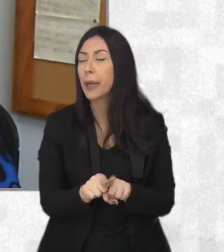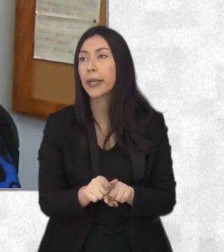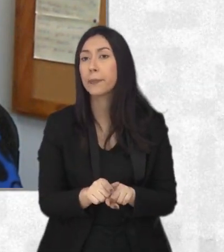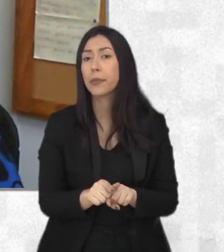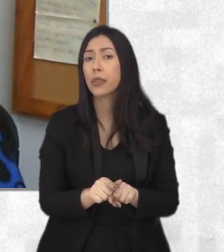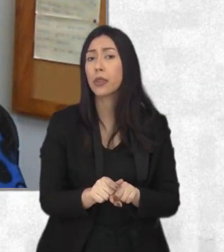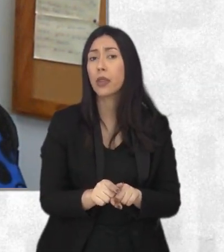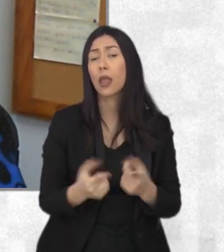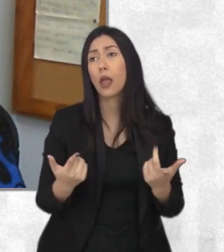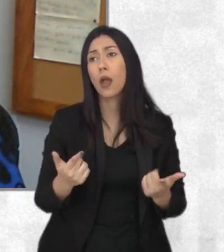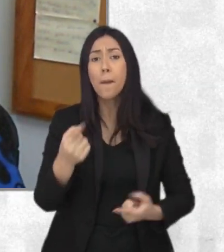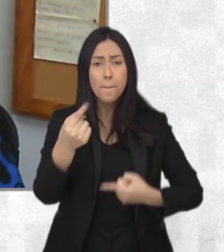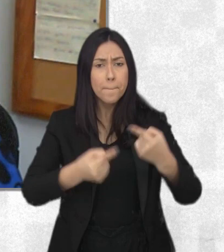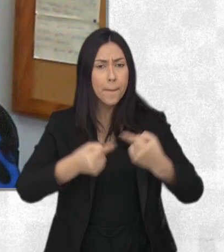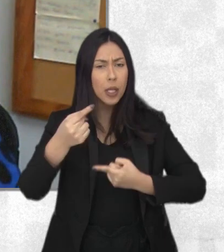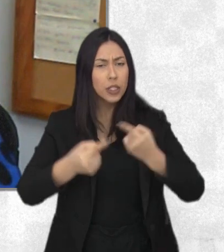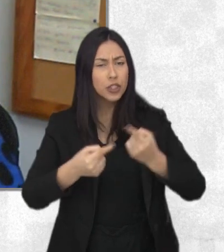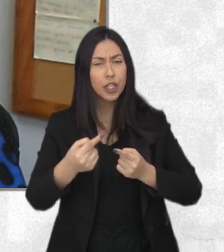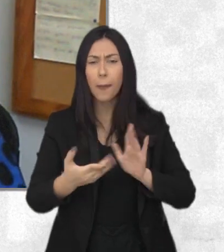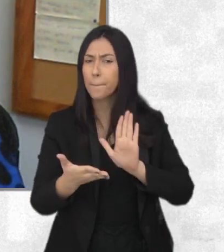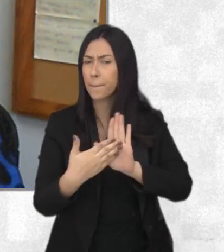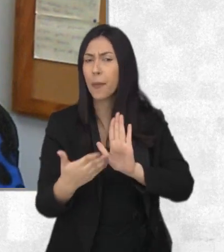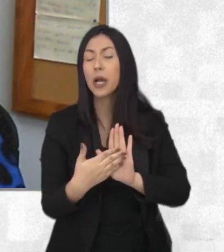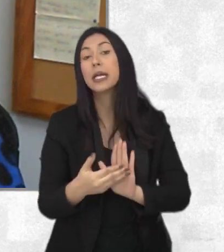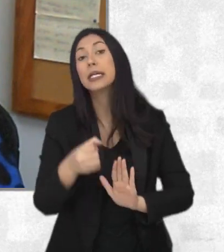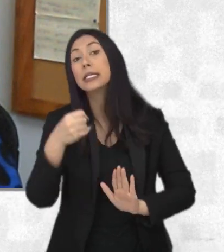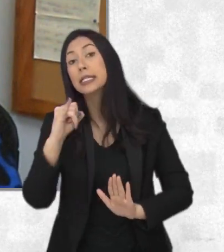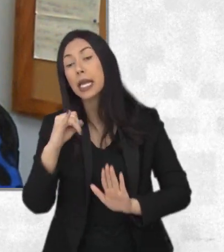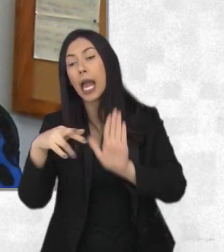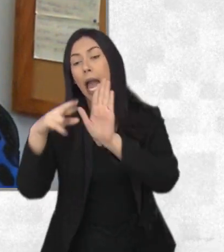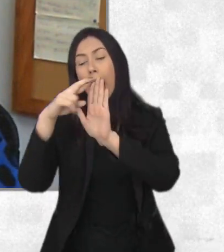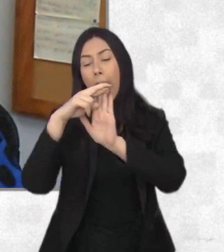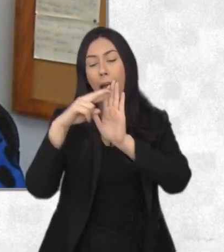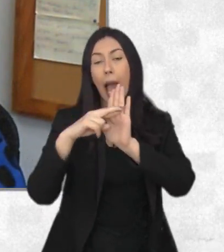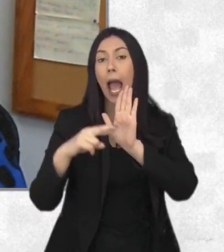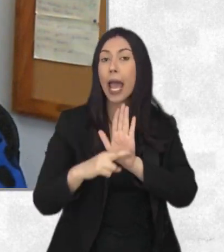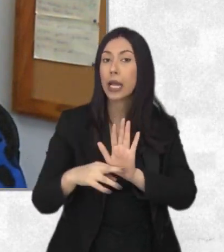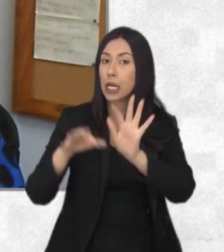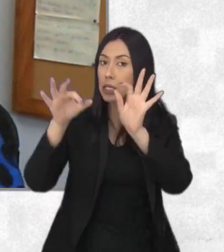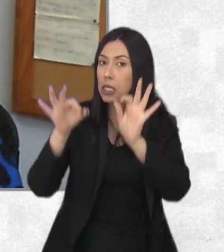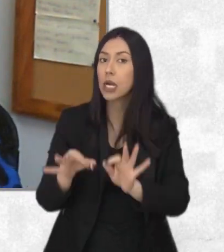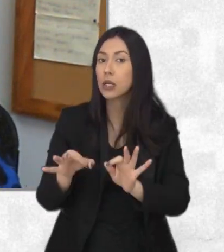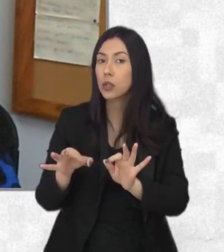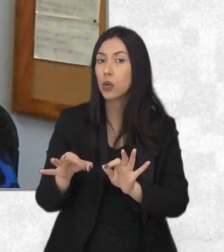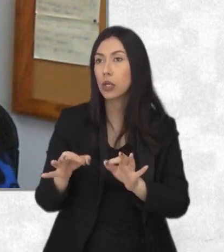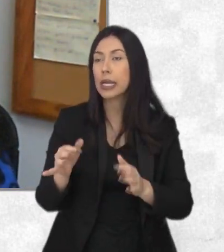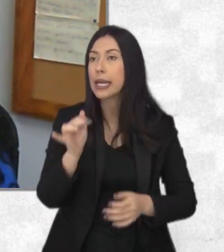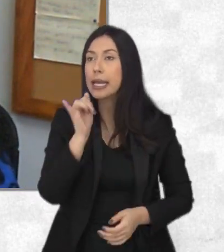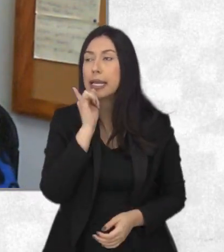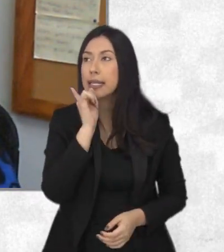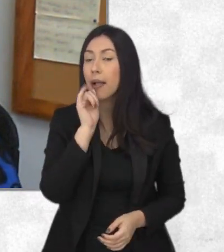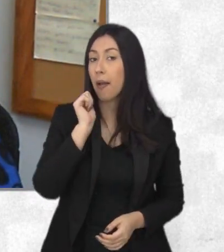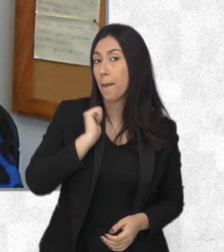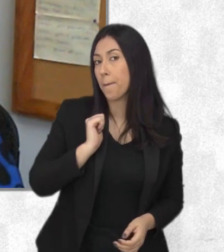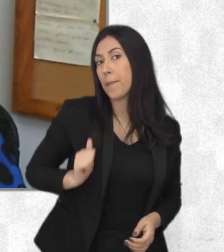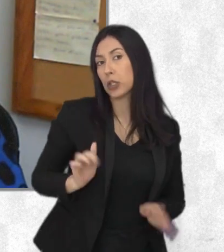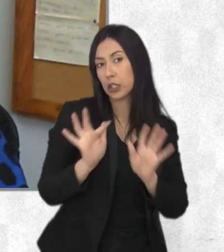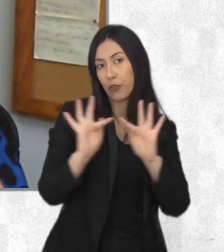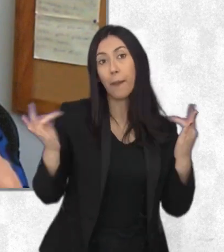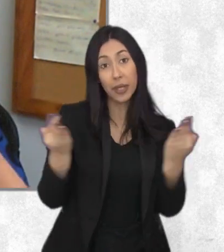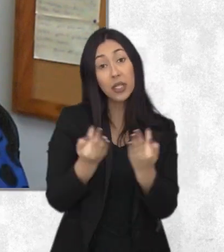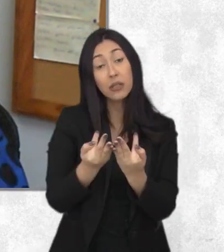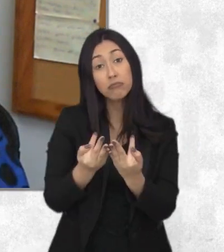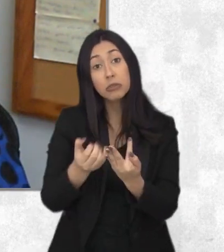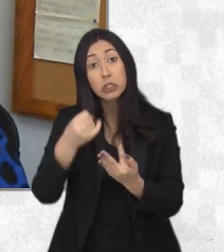então eles têm direito a todas aquelas políticas que eles cumpram os critérios por exemplo se eles cumprirem os critérios para solicitar um auxílio do Bolsa Família